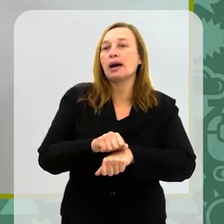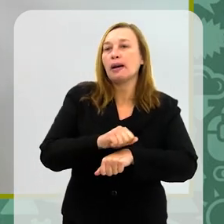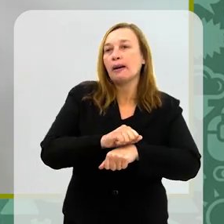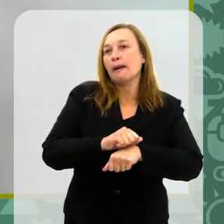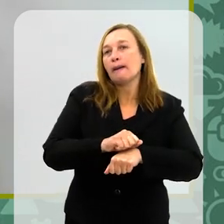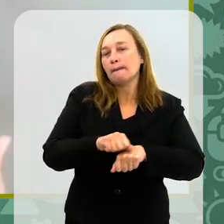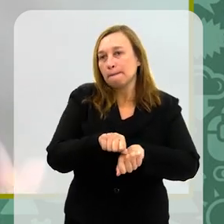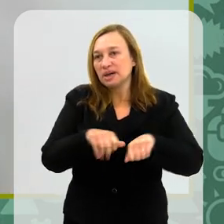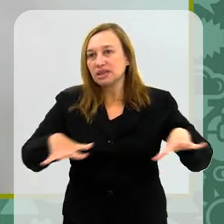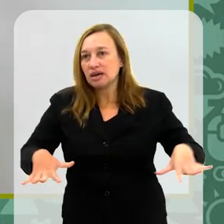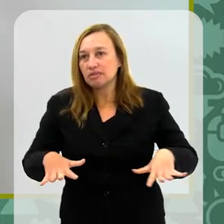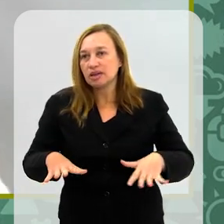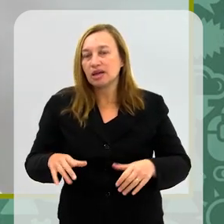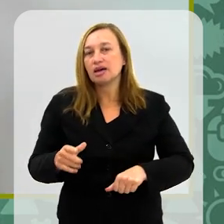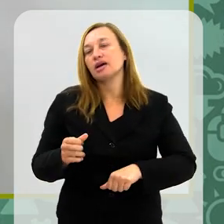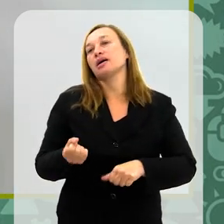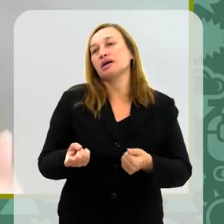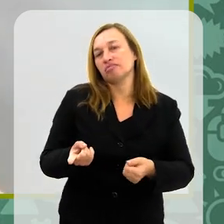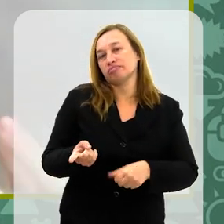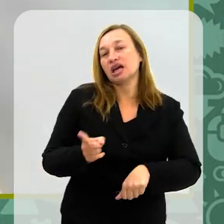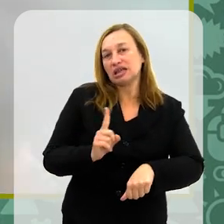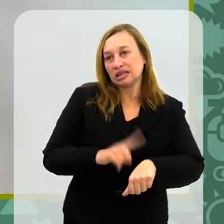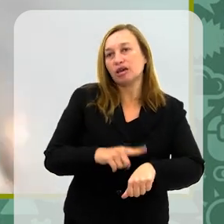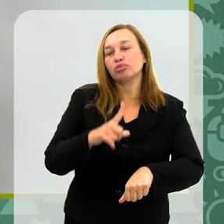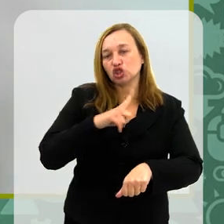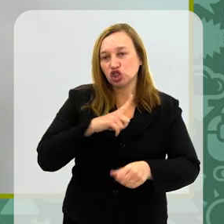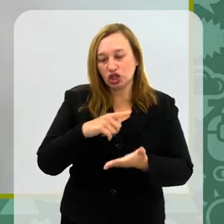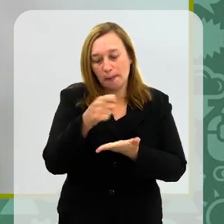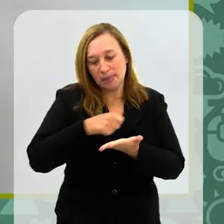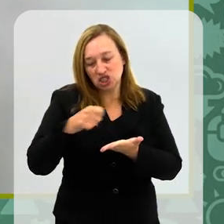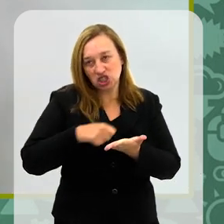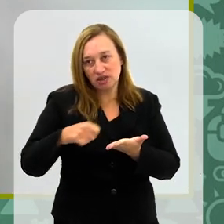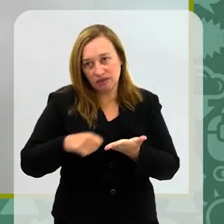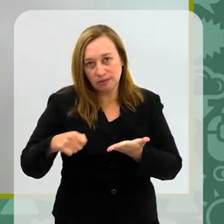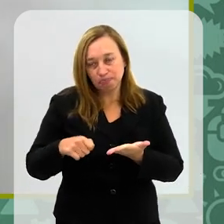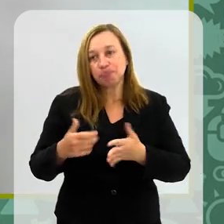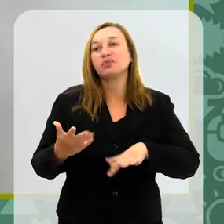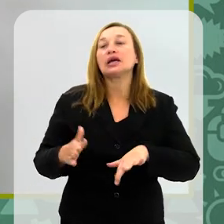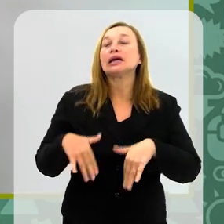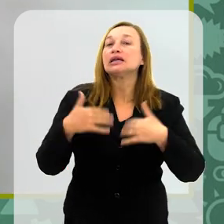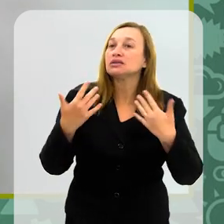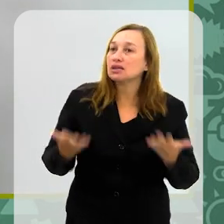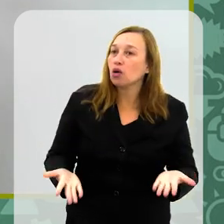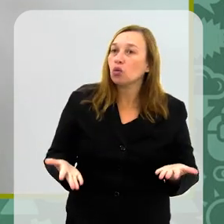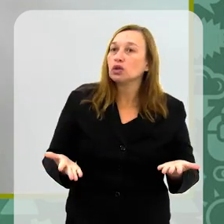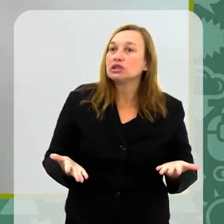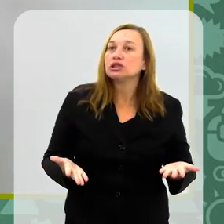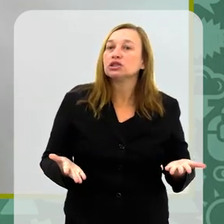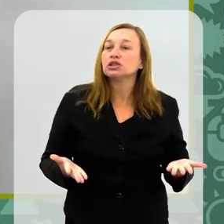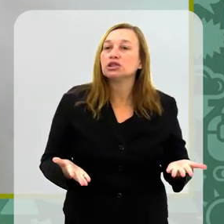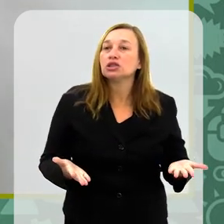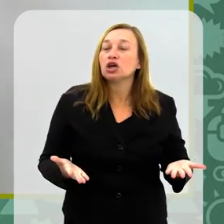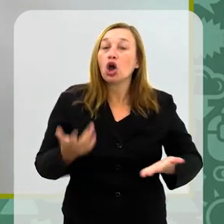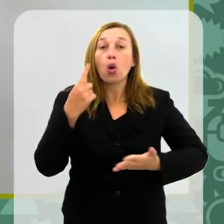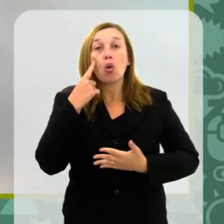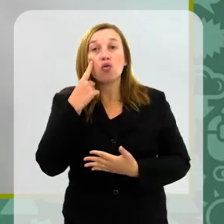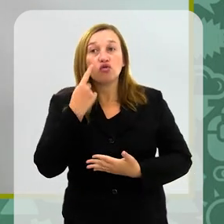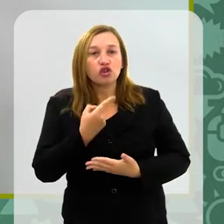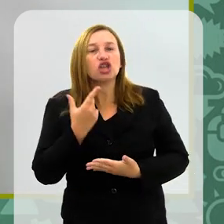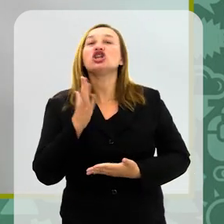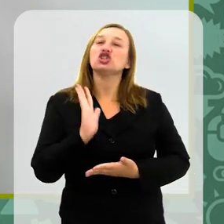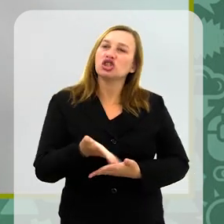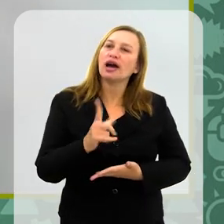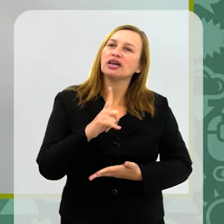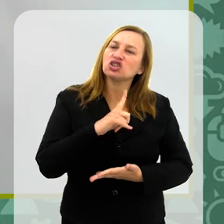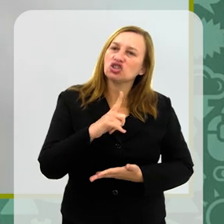mais tempo em casa, e sobrou mais tempo para escrever, que era uma coisa que eu não tinha desde a época da faculdade, mais ou menos. E aí, eu vi